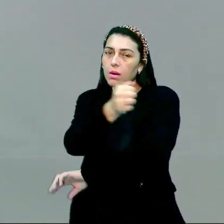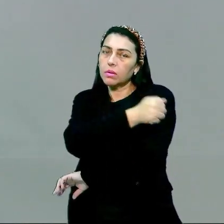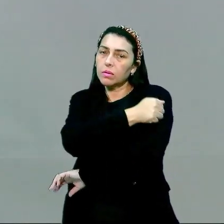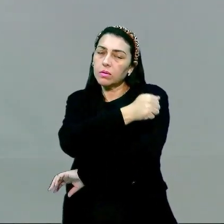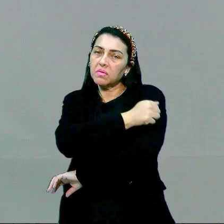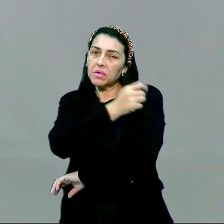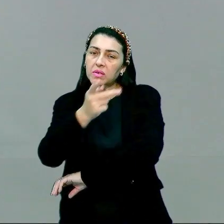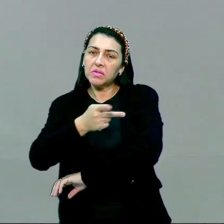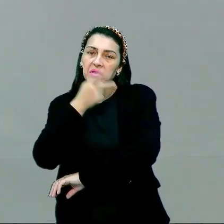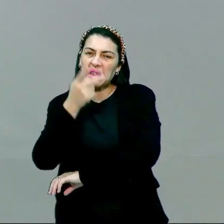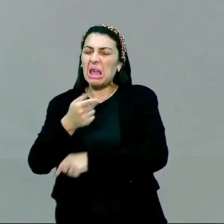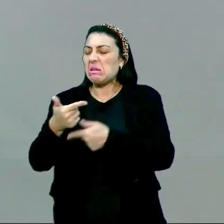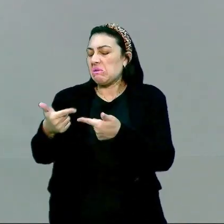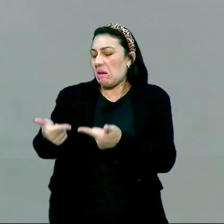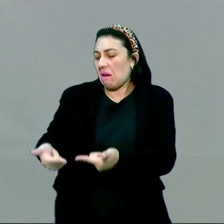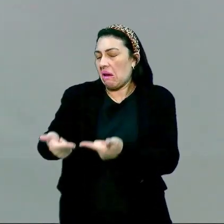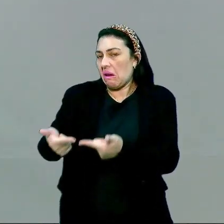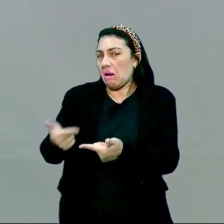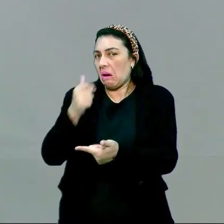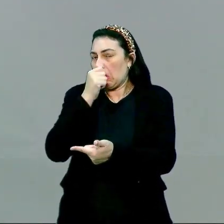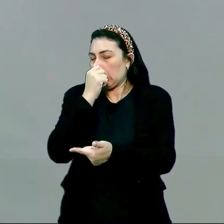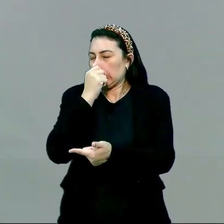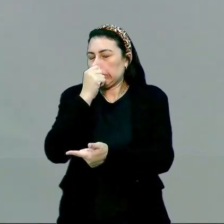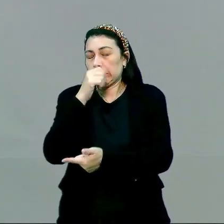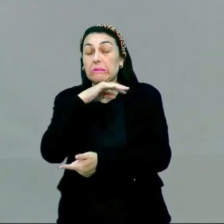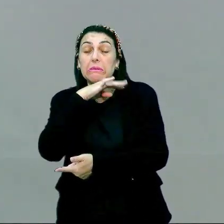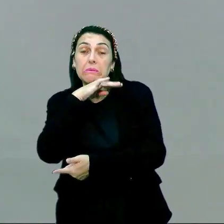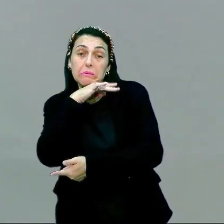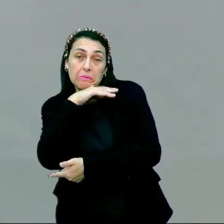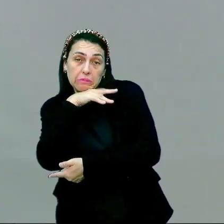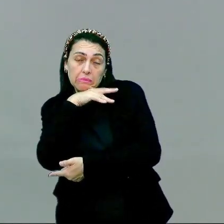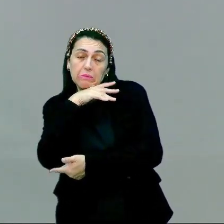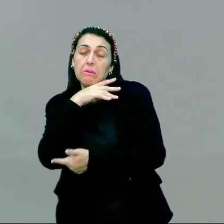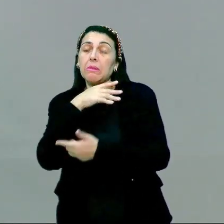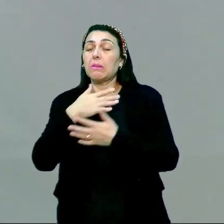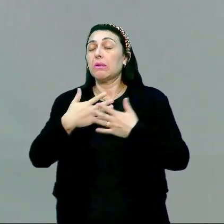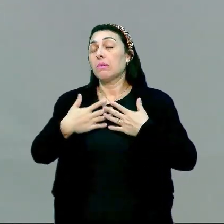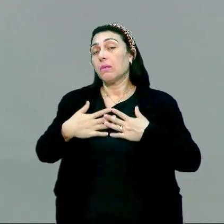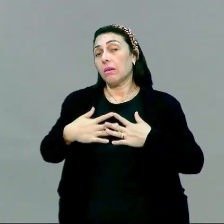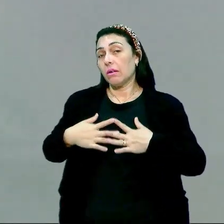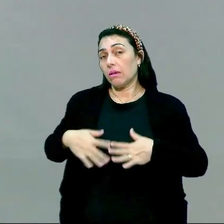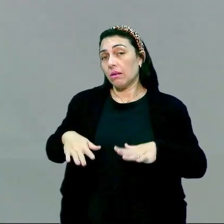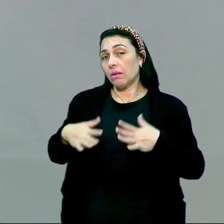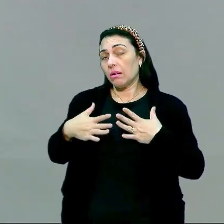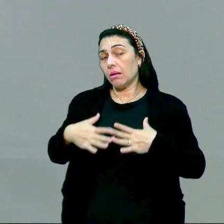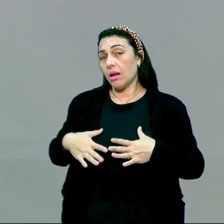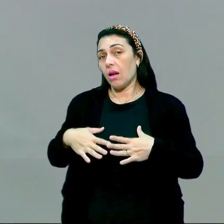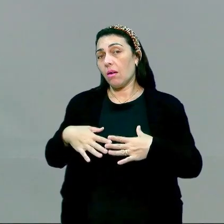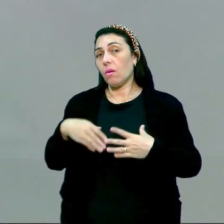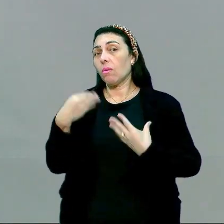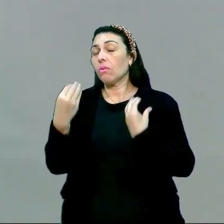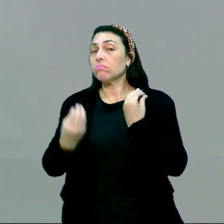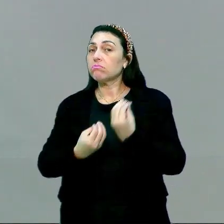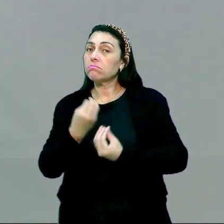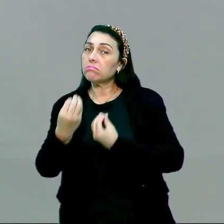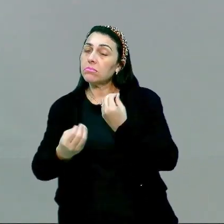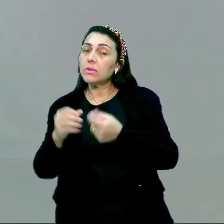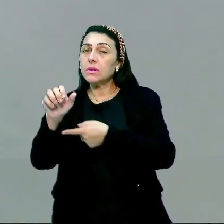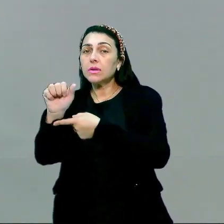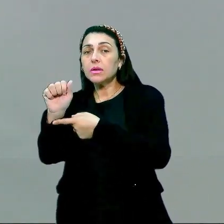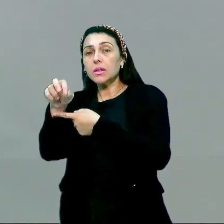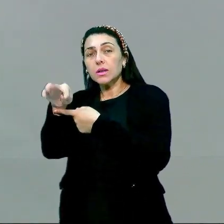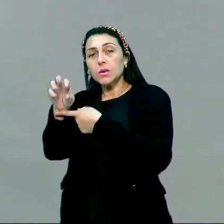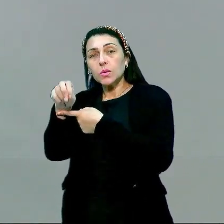falaram, como algo chato, algo monótono, muito melancólico, né? Então, quando é que Antônio Bandeiras, ele